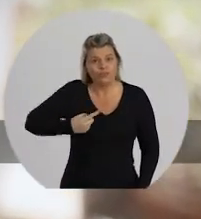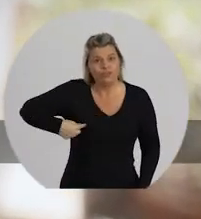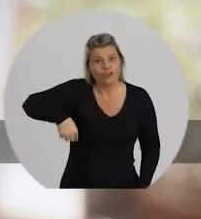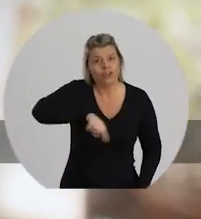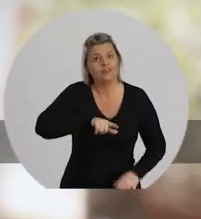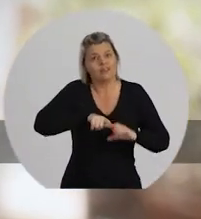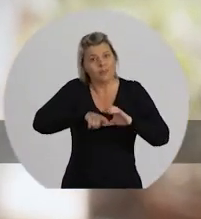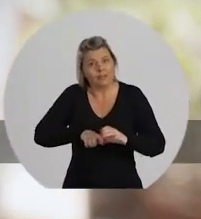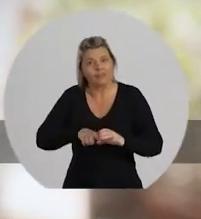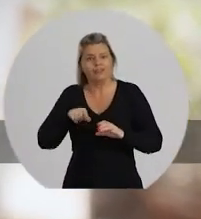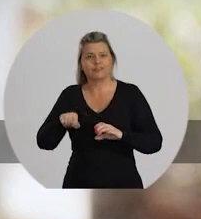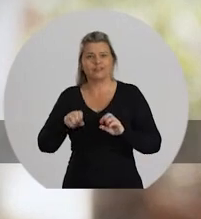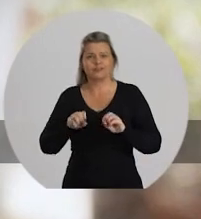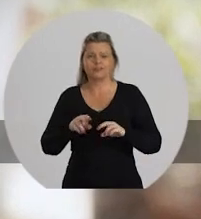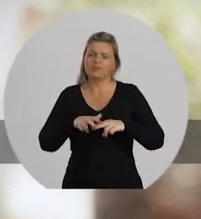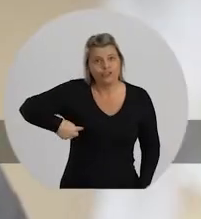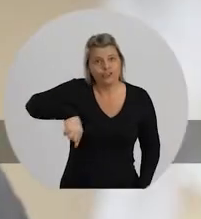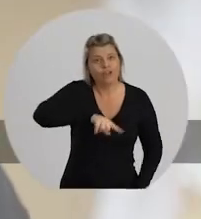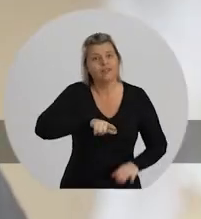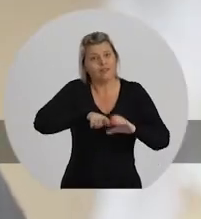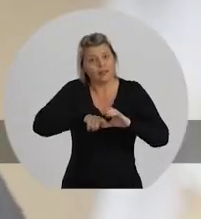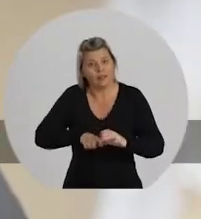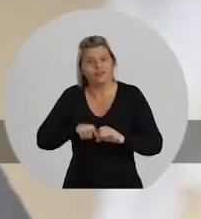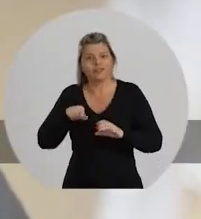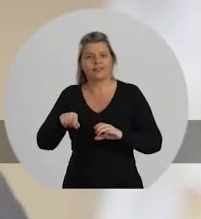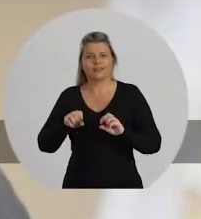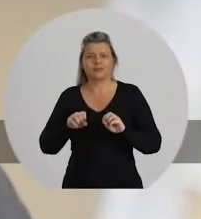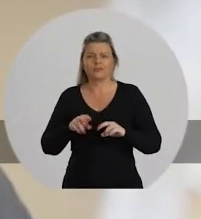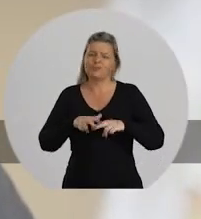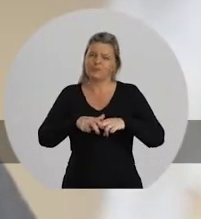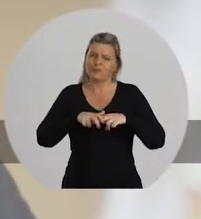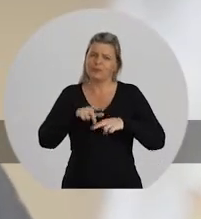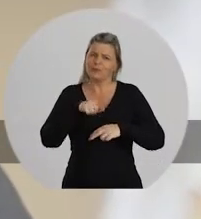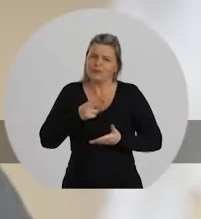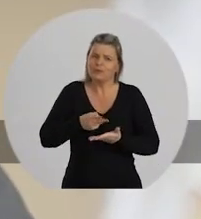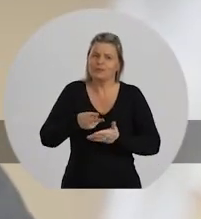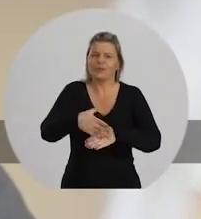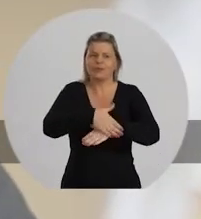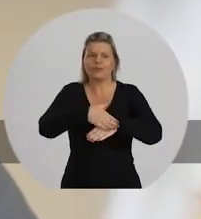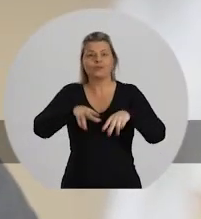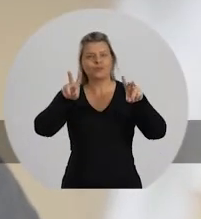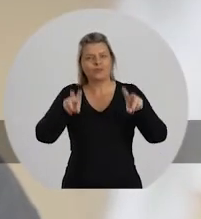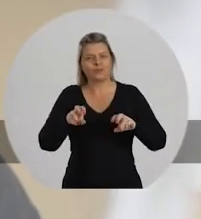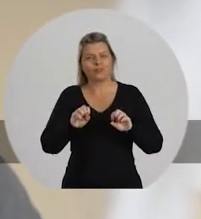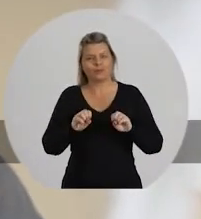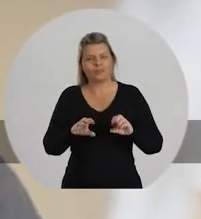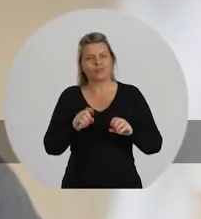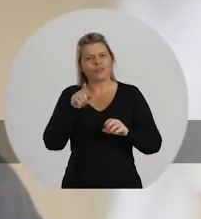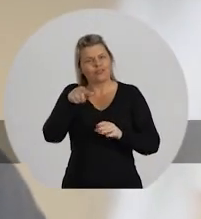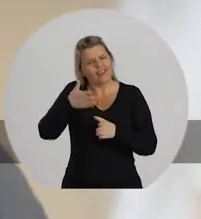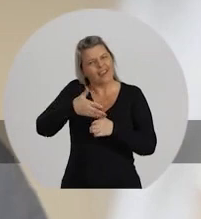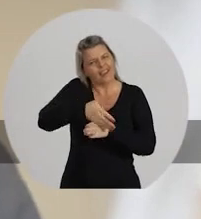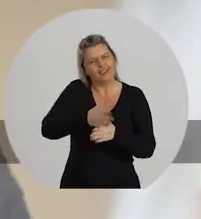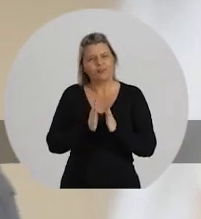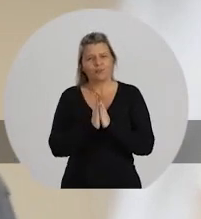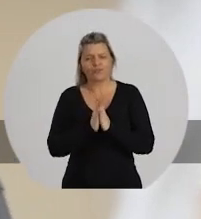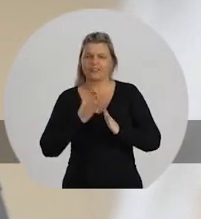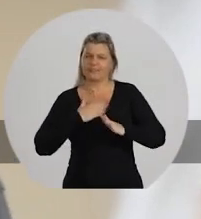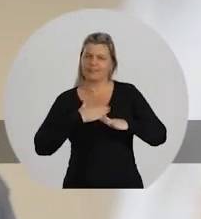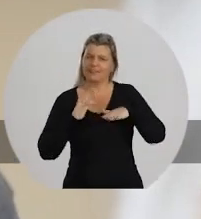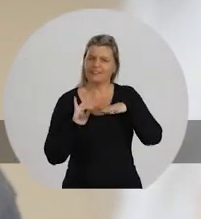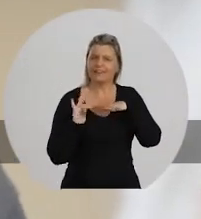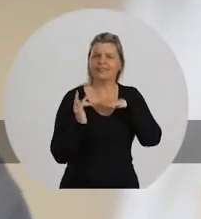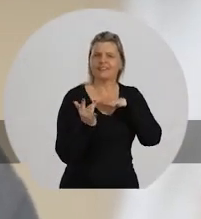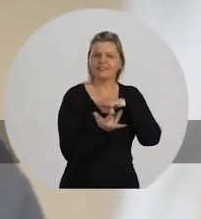professores, cuidar da educação. Por isso, vamos continuar falando sobre educação? Entre por favor agora nas minhas